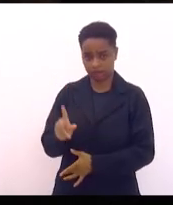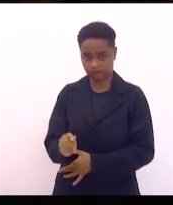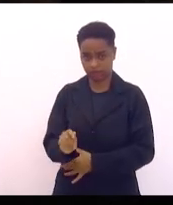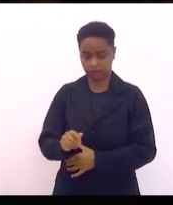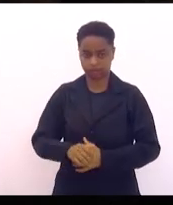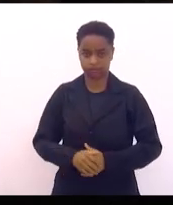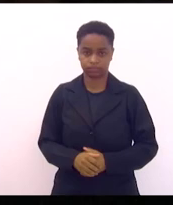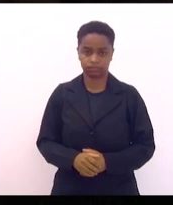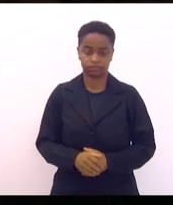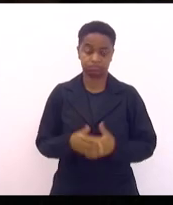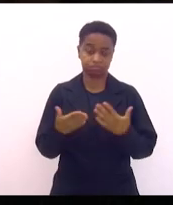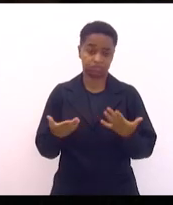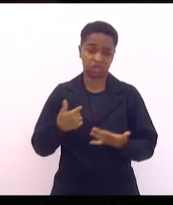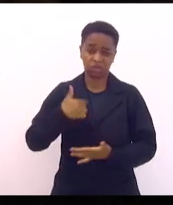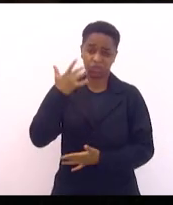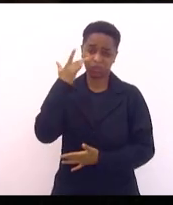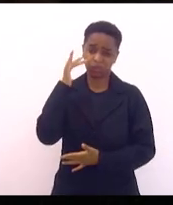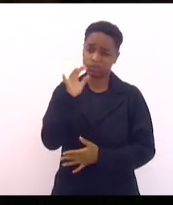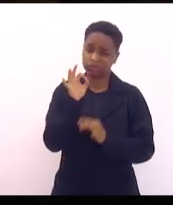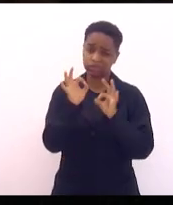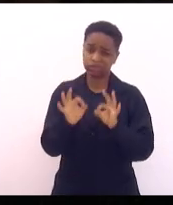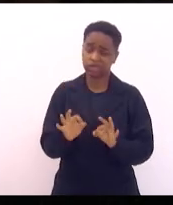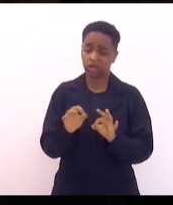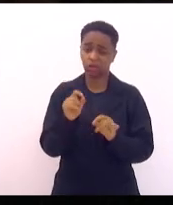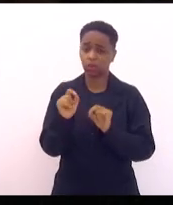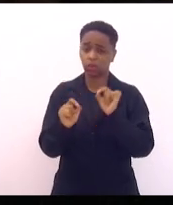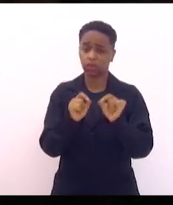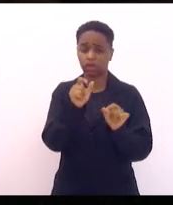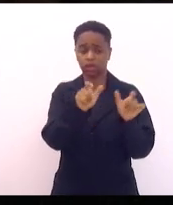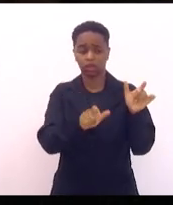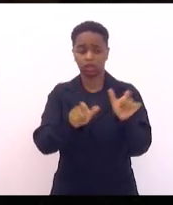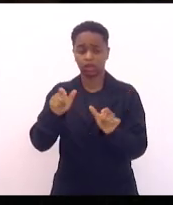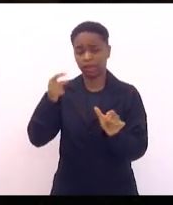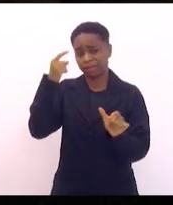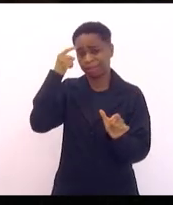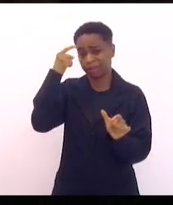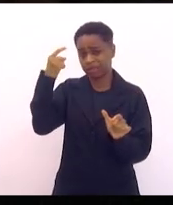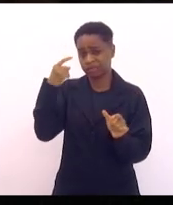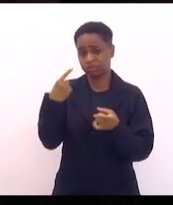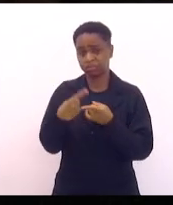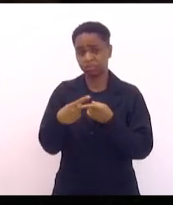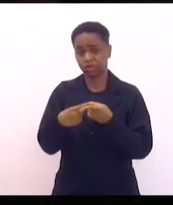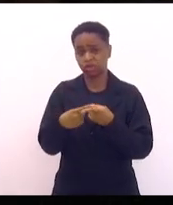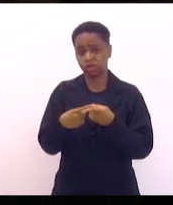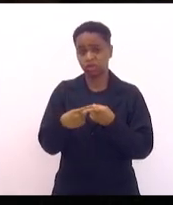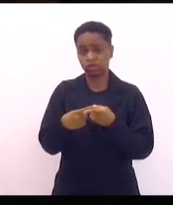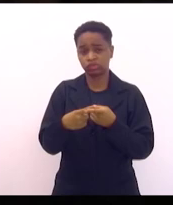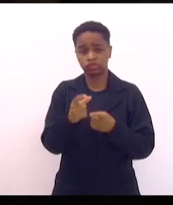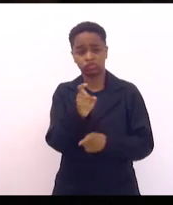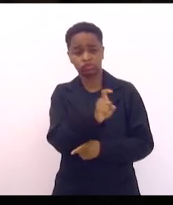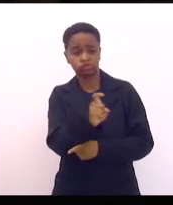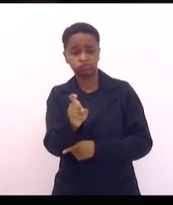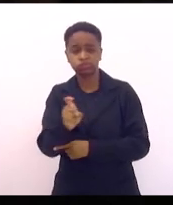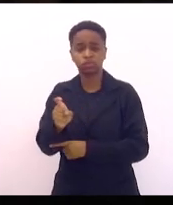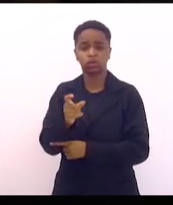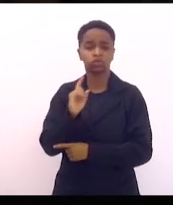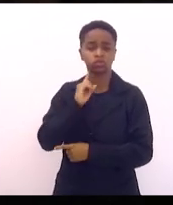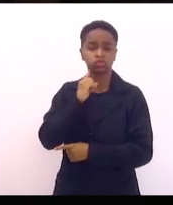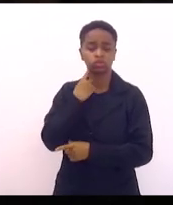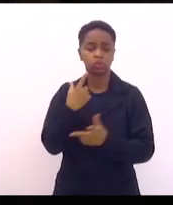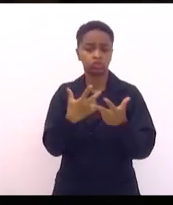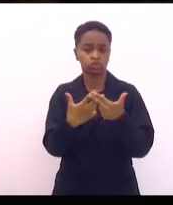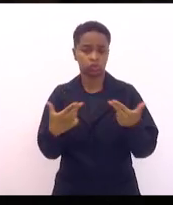Eu não sei exatamente o que se passa na cabeça de quem picha alguma coisa nessa altura do